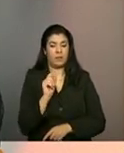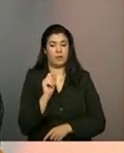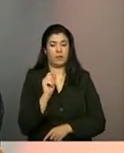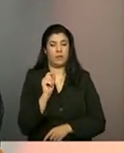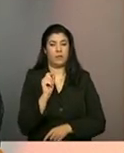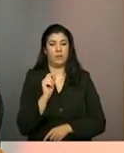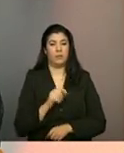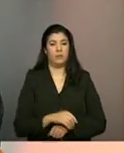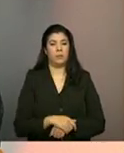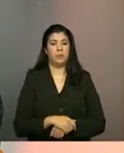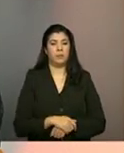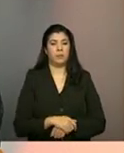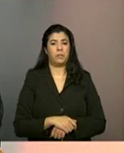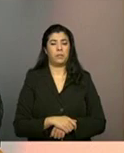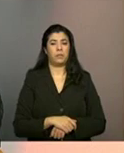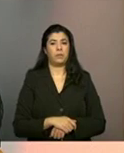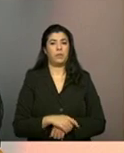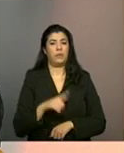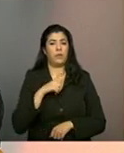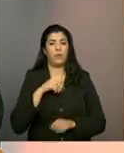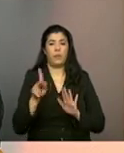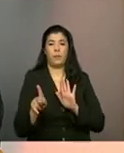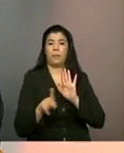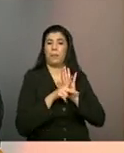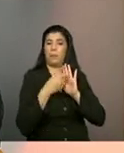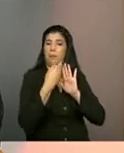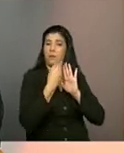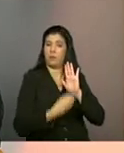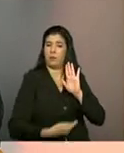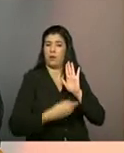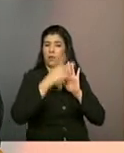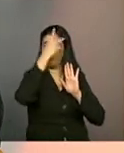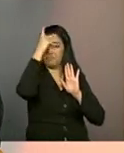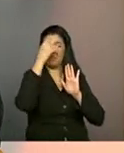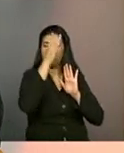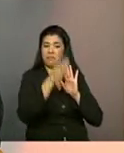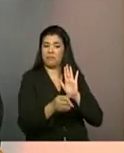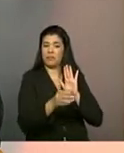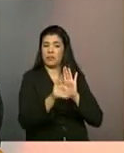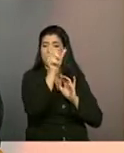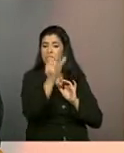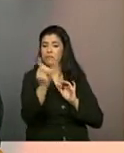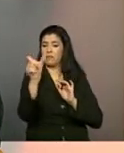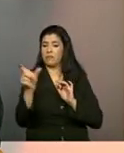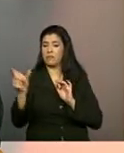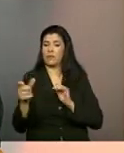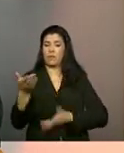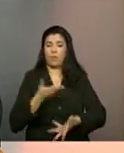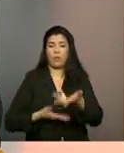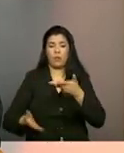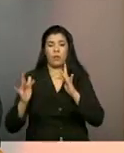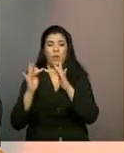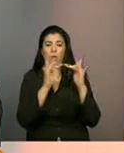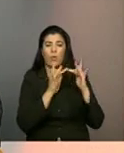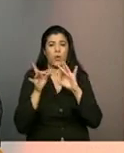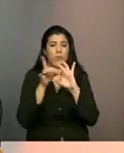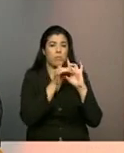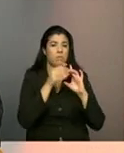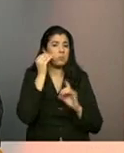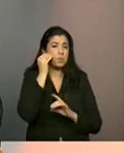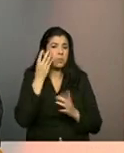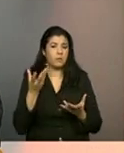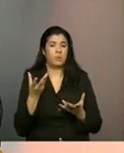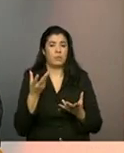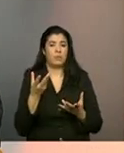é próprio da natureza humana as relações, a convivência, o convívio e isso